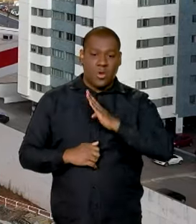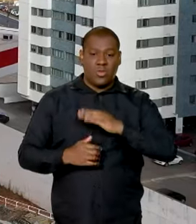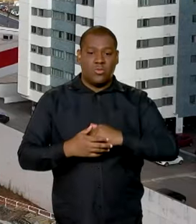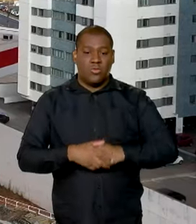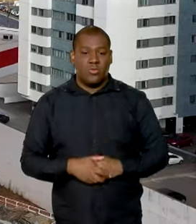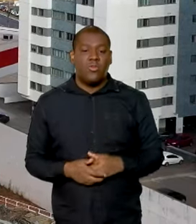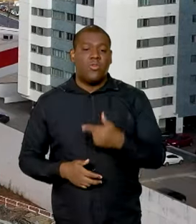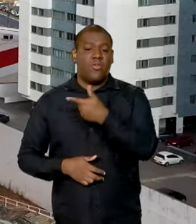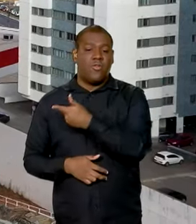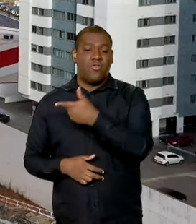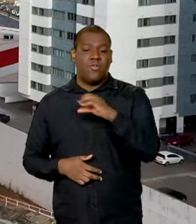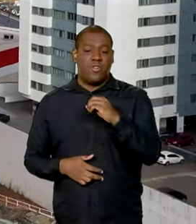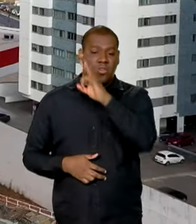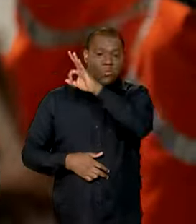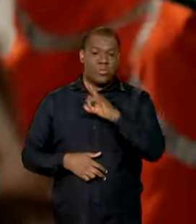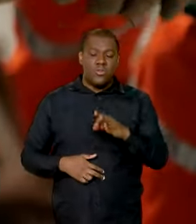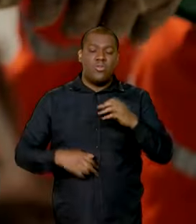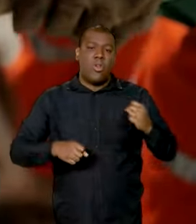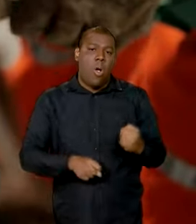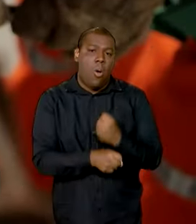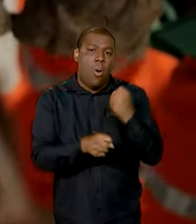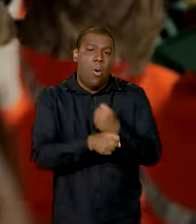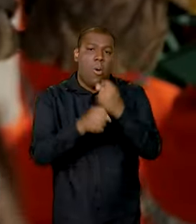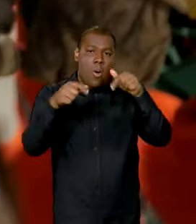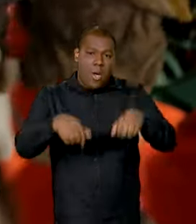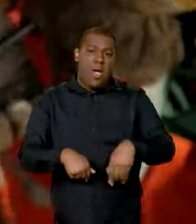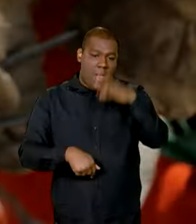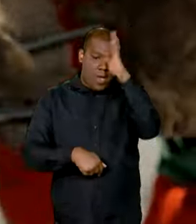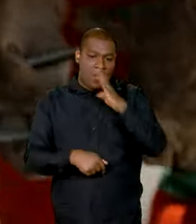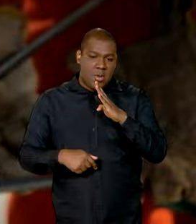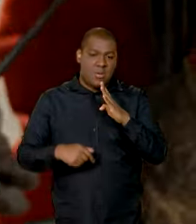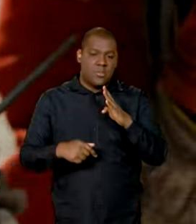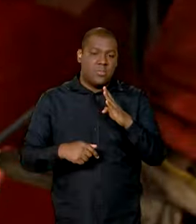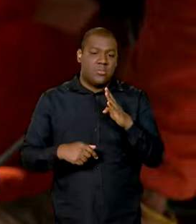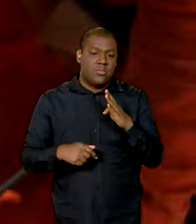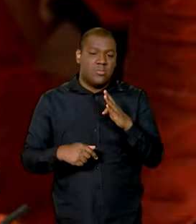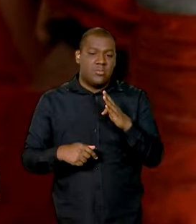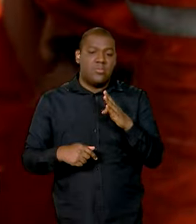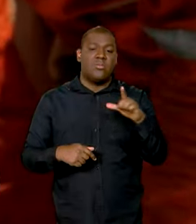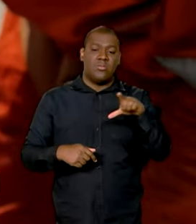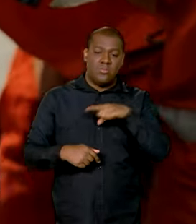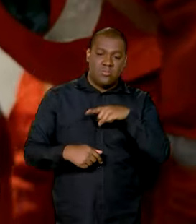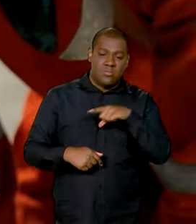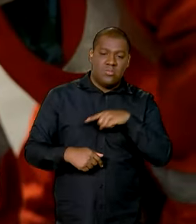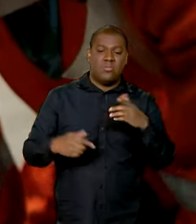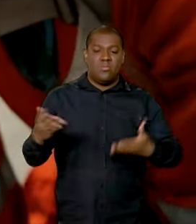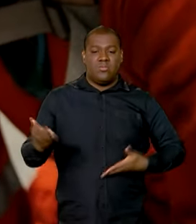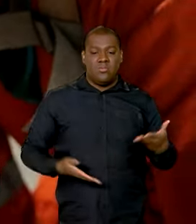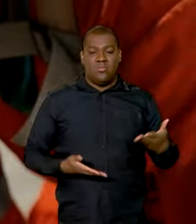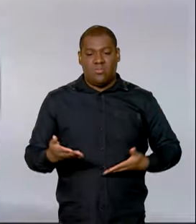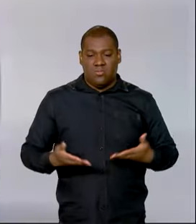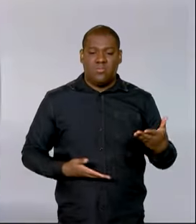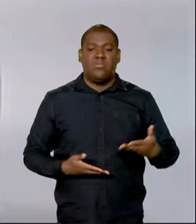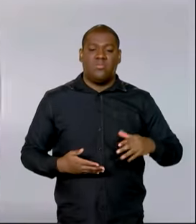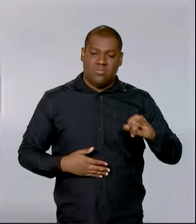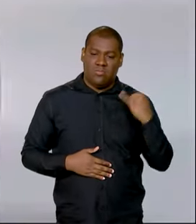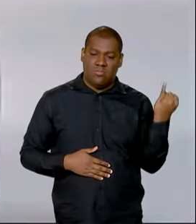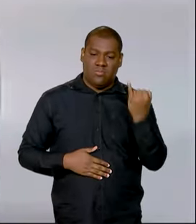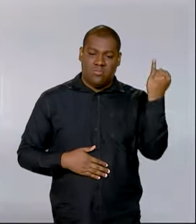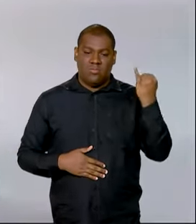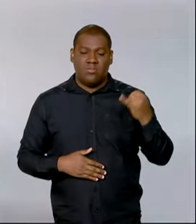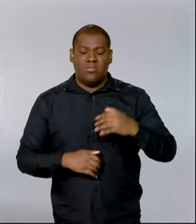20% das construções no Brasil hoje contam com o serviço, que é essencial. Eu